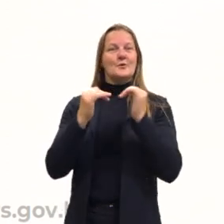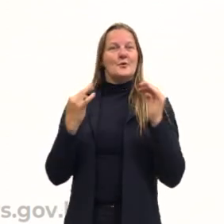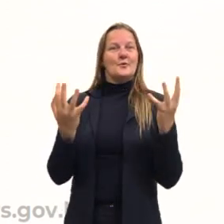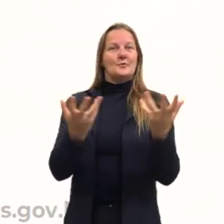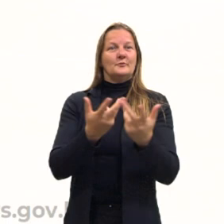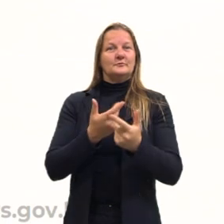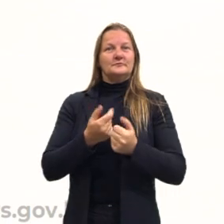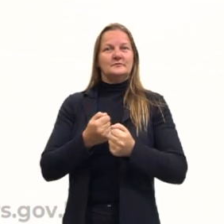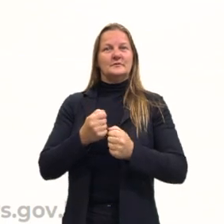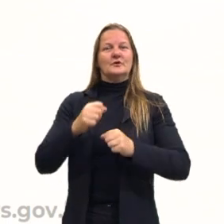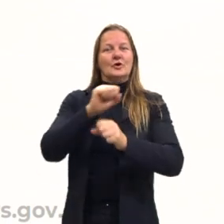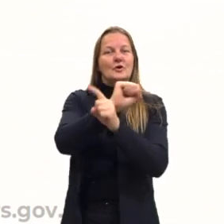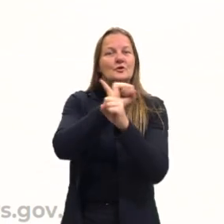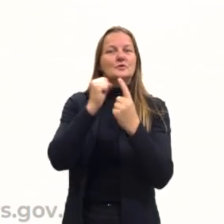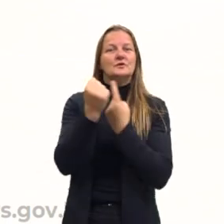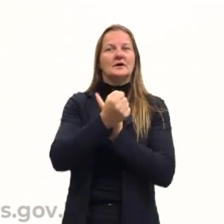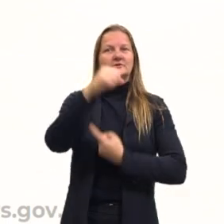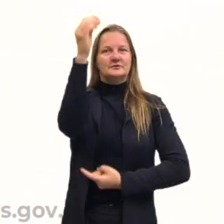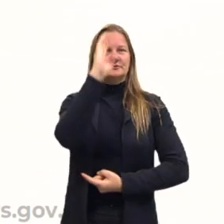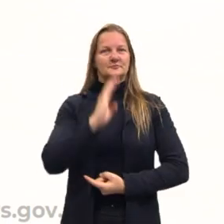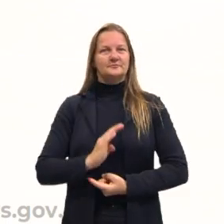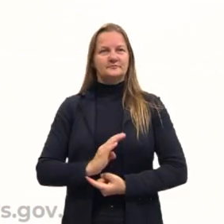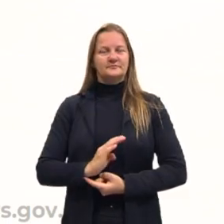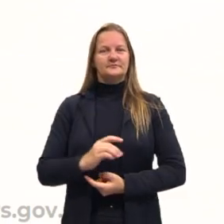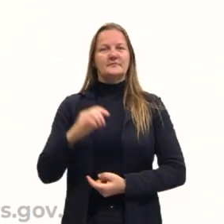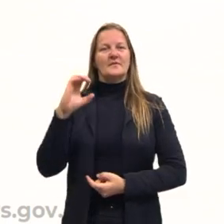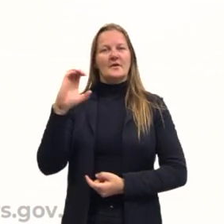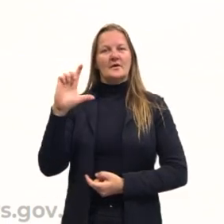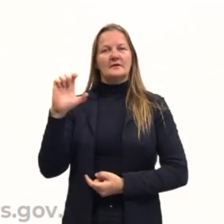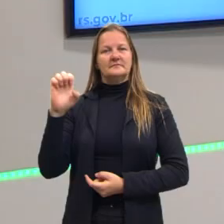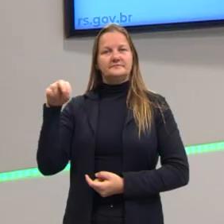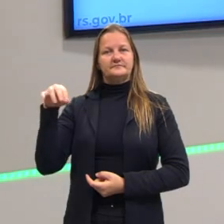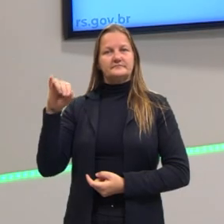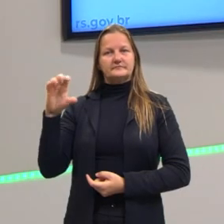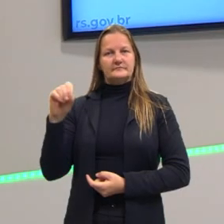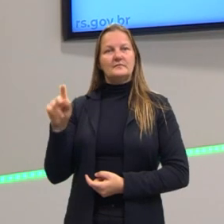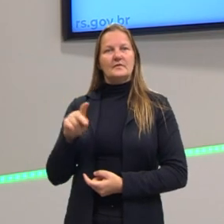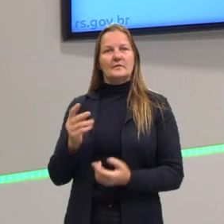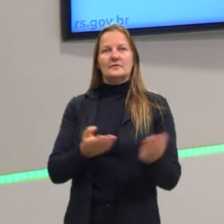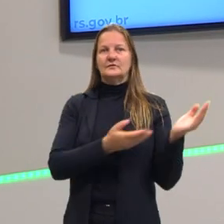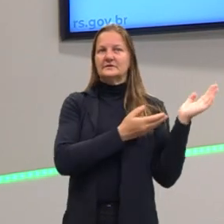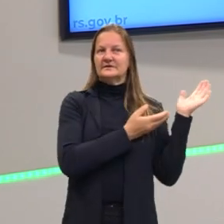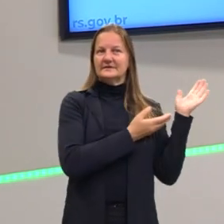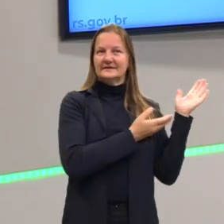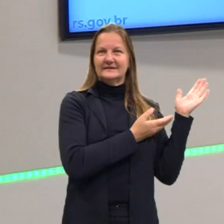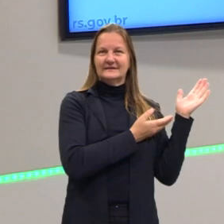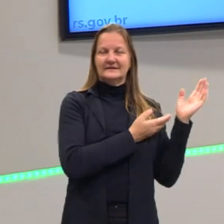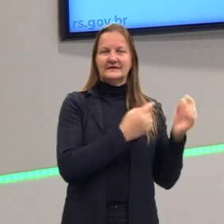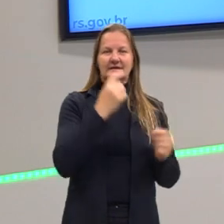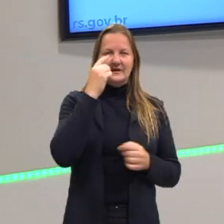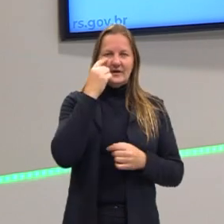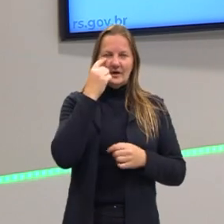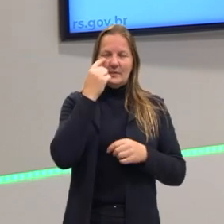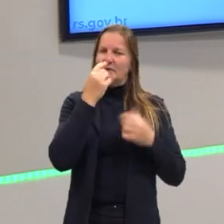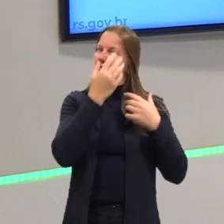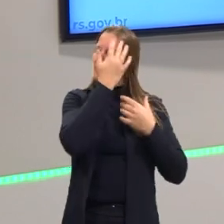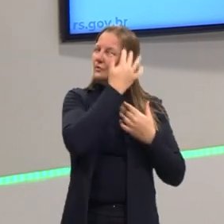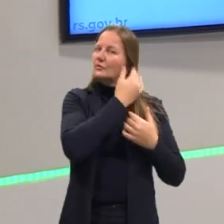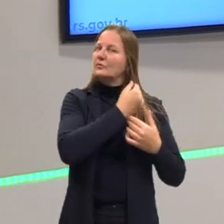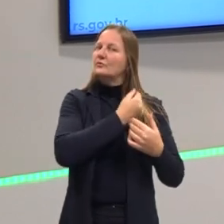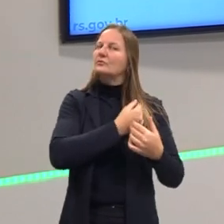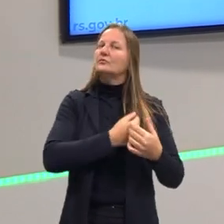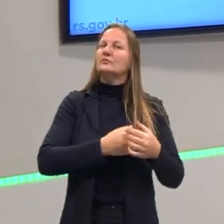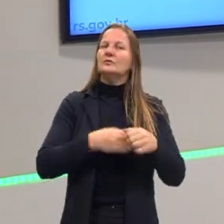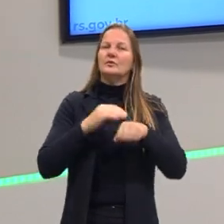sociedade brasileira. Eu sou o professor Clênio, sou um sujeito de cabelos e olhos castanhos,